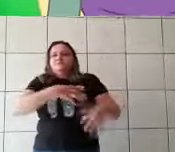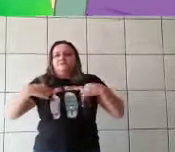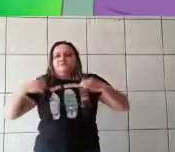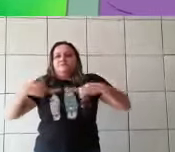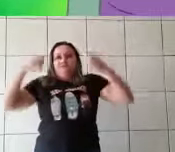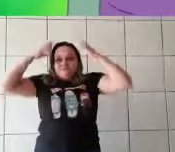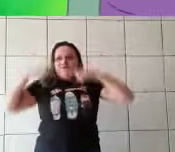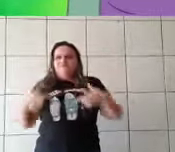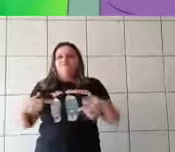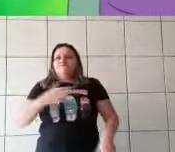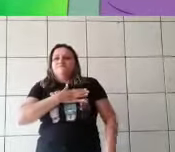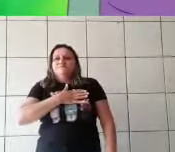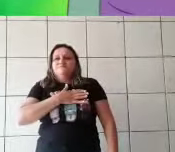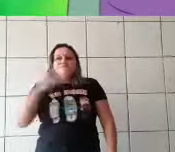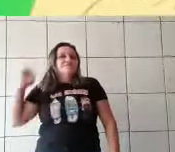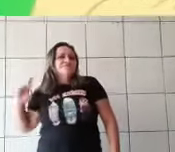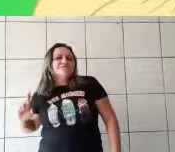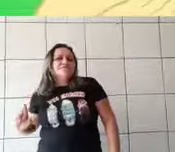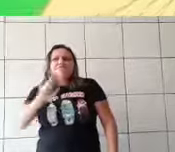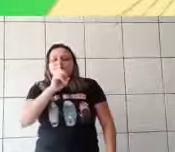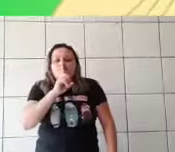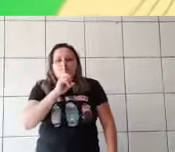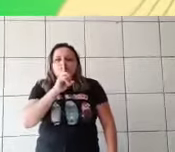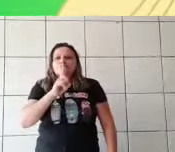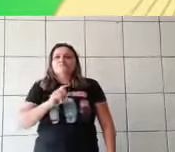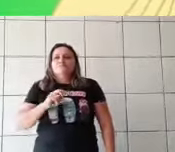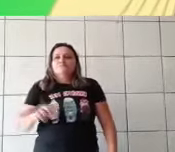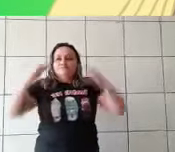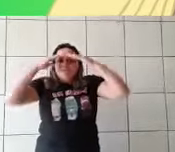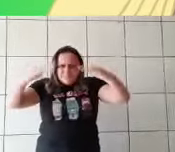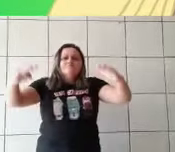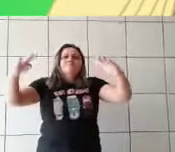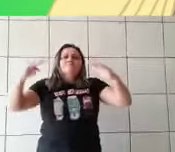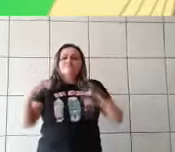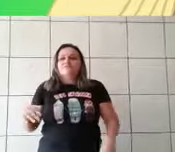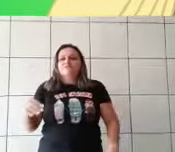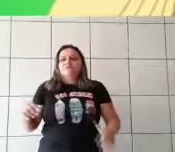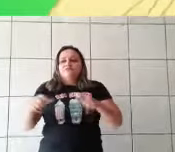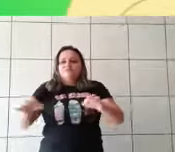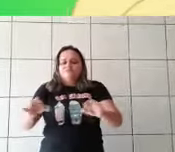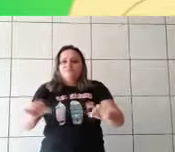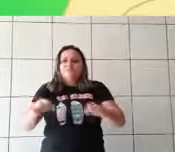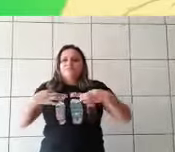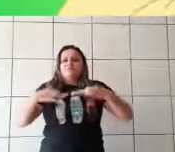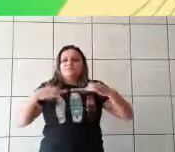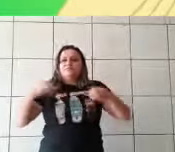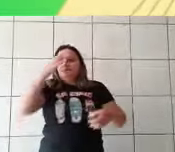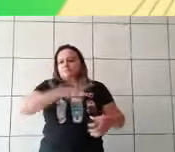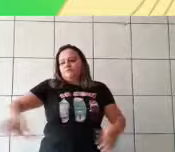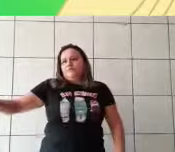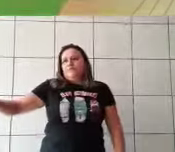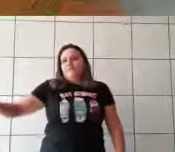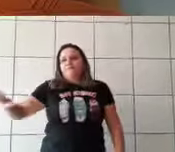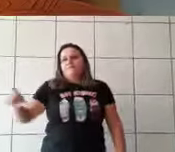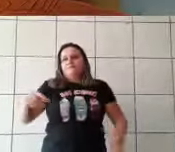proibida de usar nossas roupas. Cinderela não sabia o que dizer. Desamparada, ela fez o que foi dito.